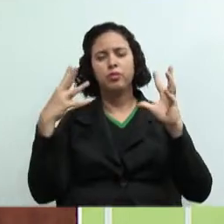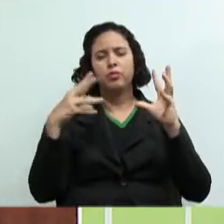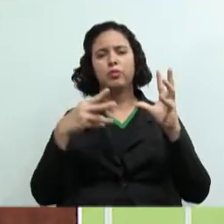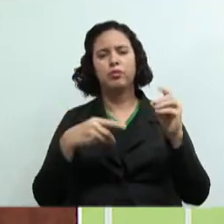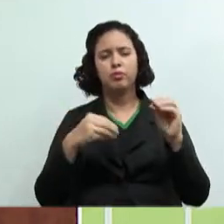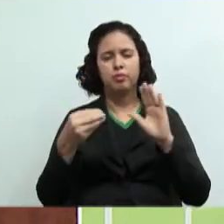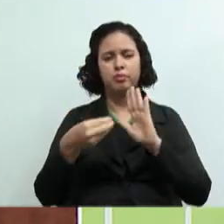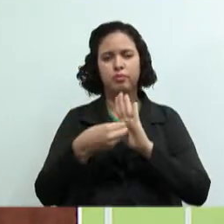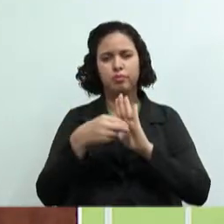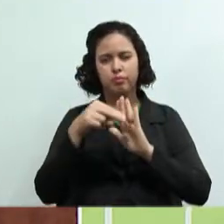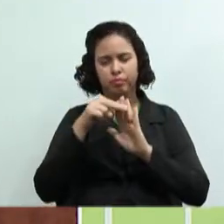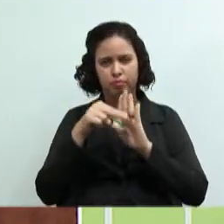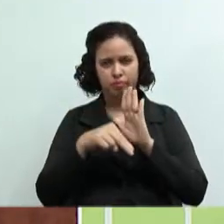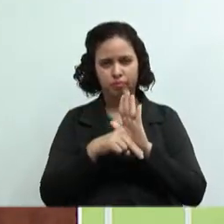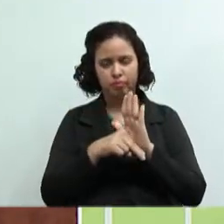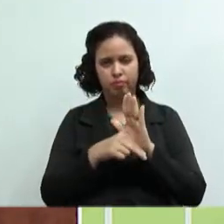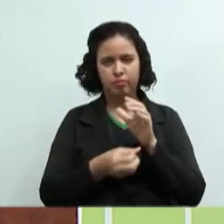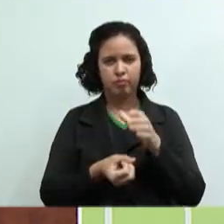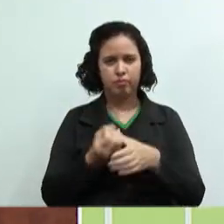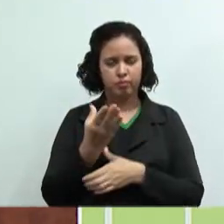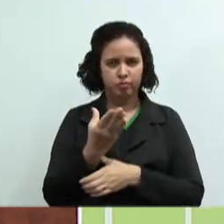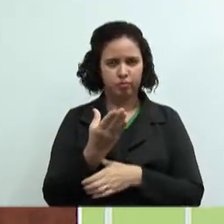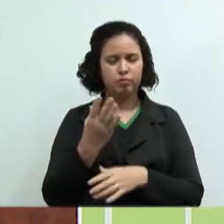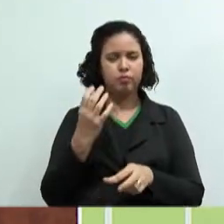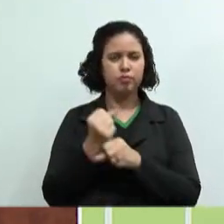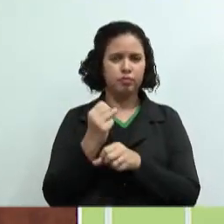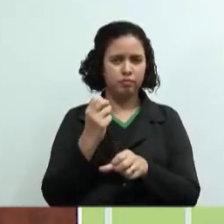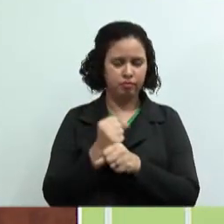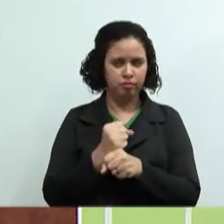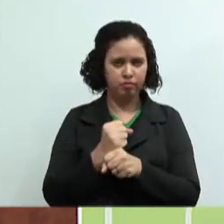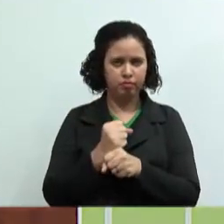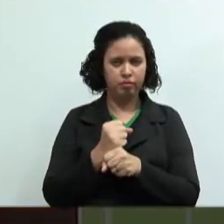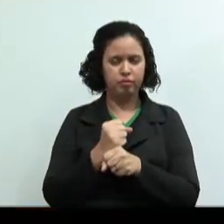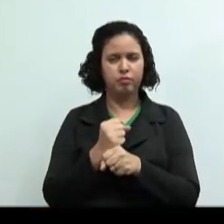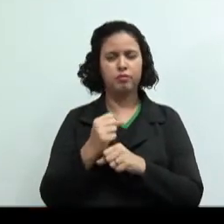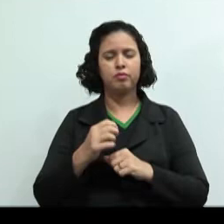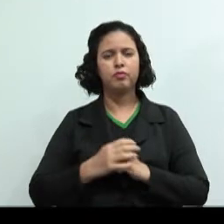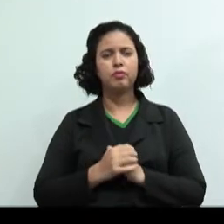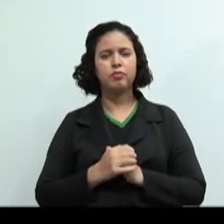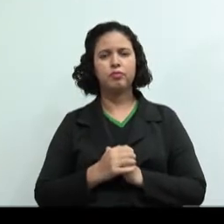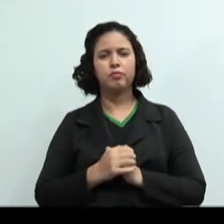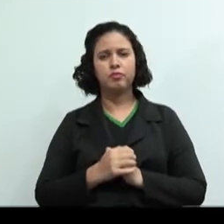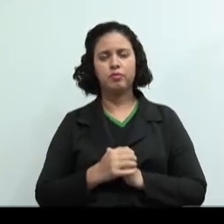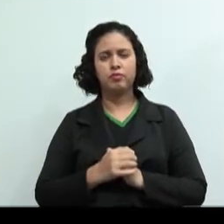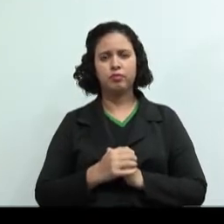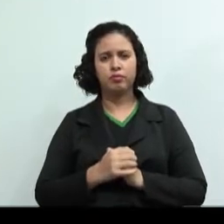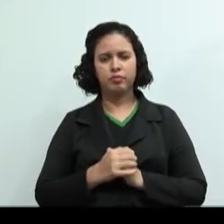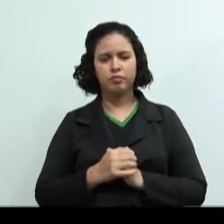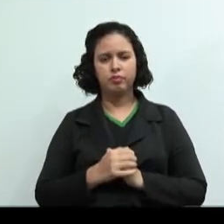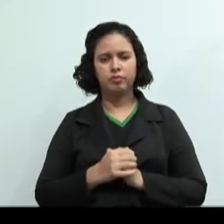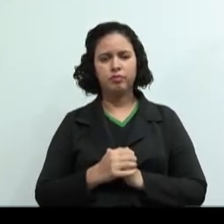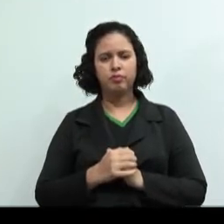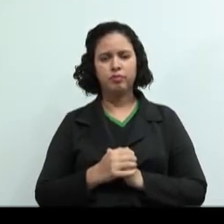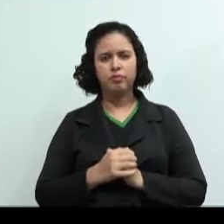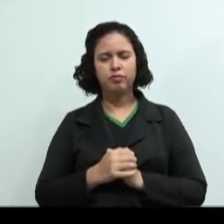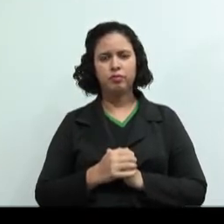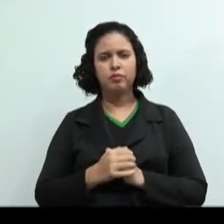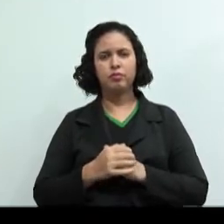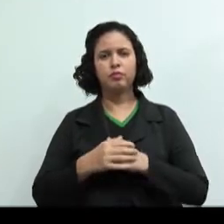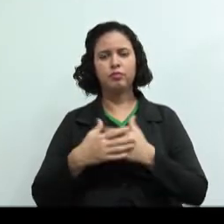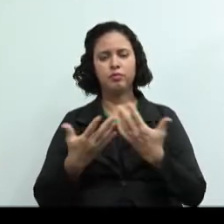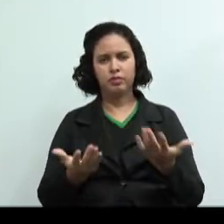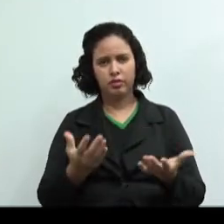surgiu o quê? A contabilidade de custos. Então, Marcos, da contabilidade de custos. Revolução Industrial.